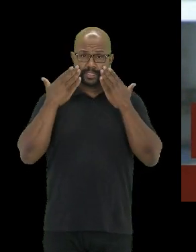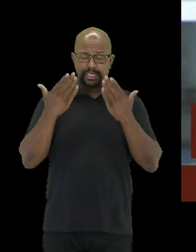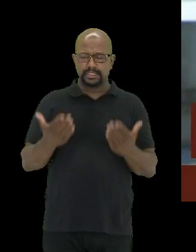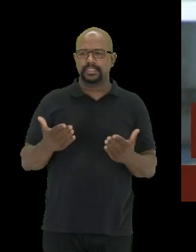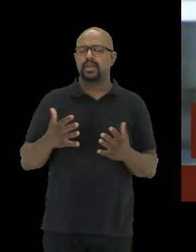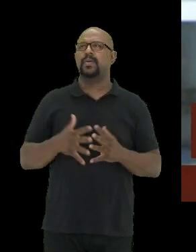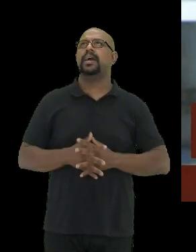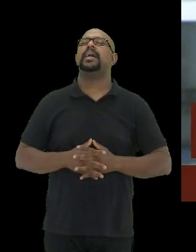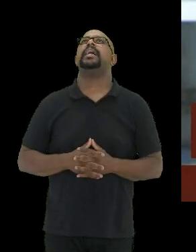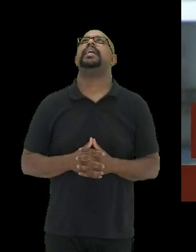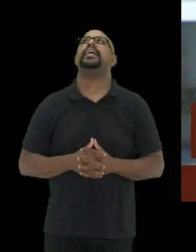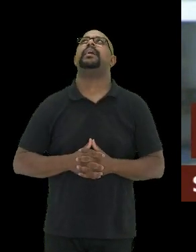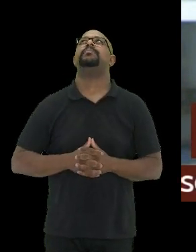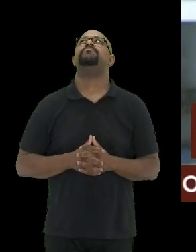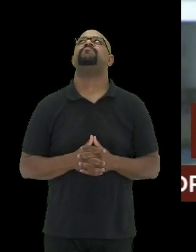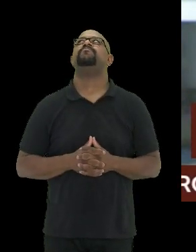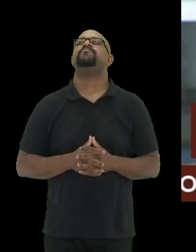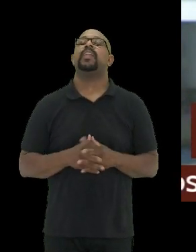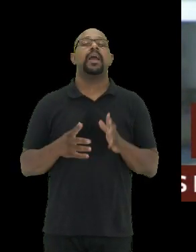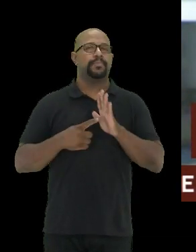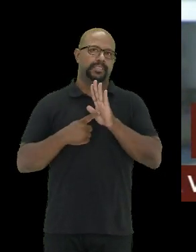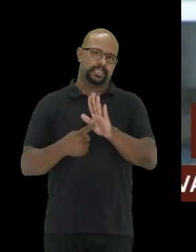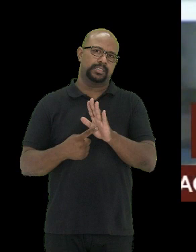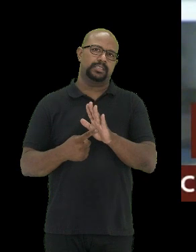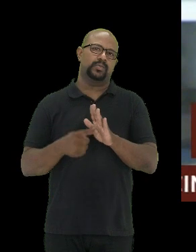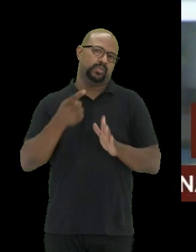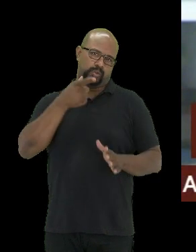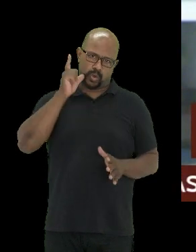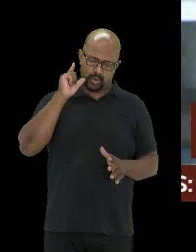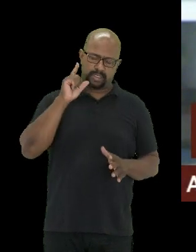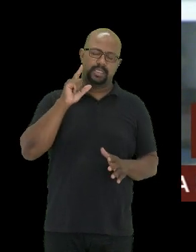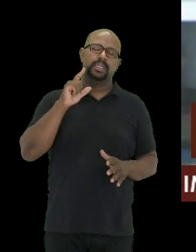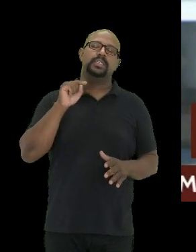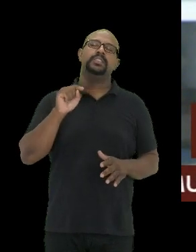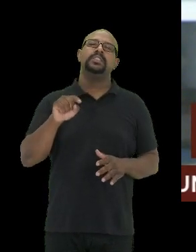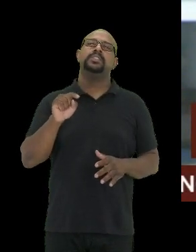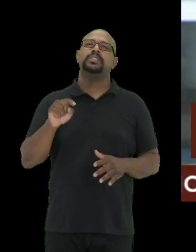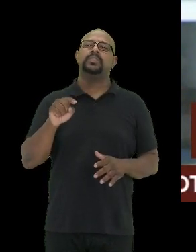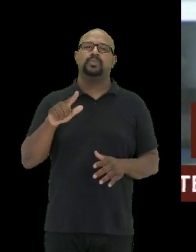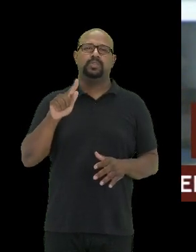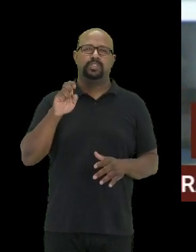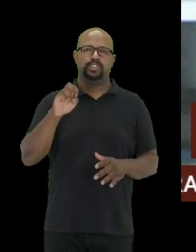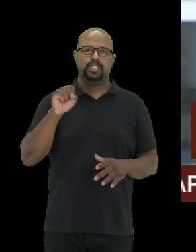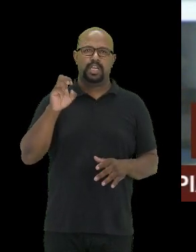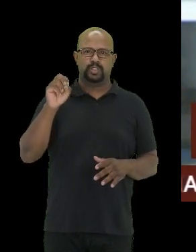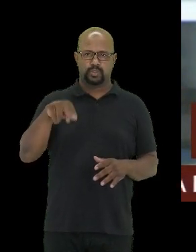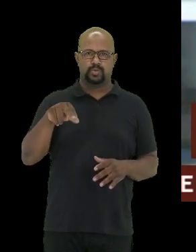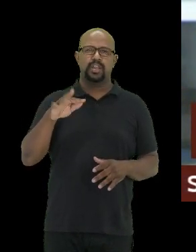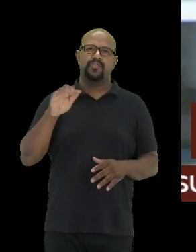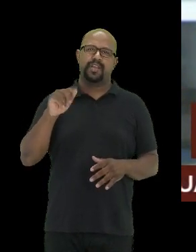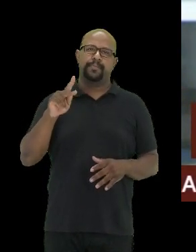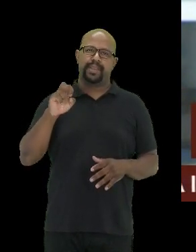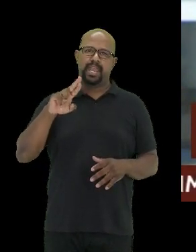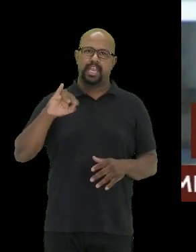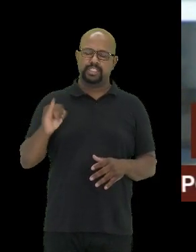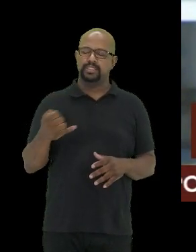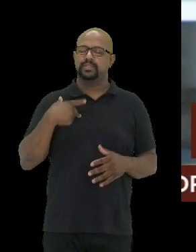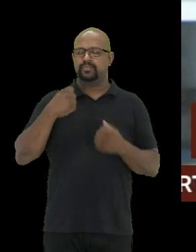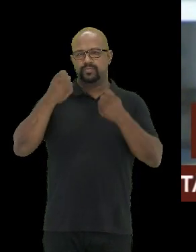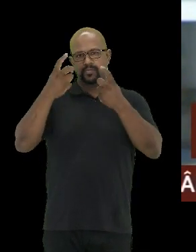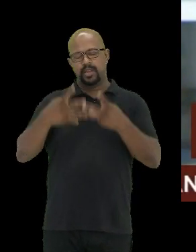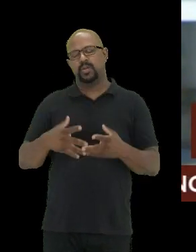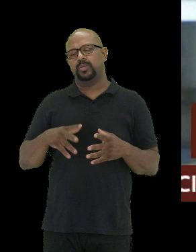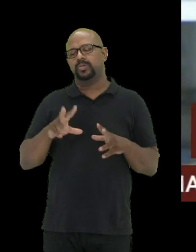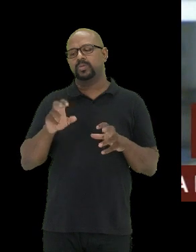de ontem, em que o nosso Gerson, da Faperge, fez o comentário sobre